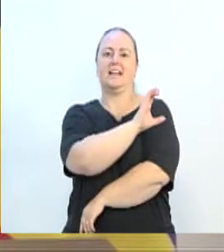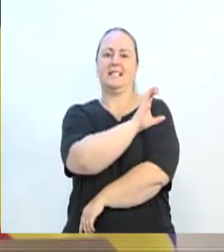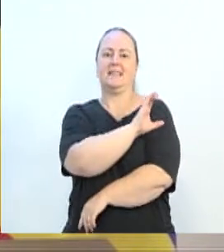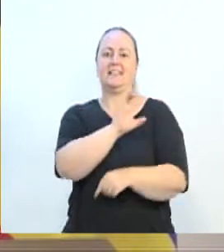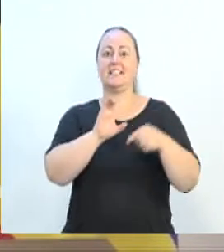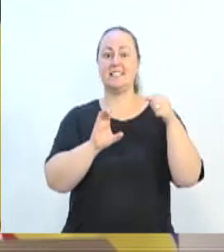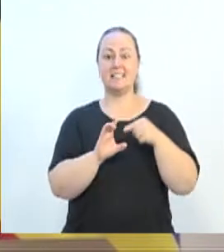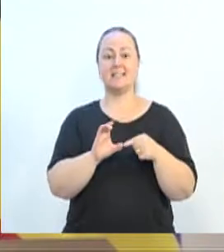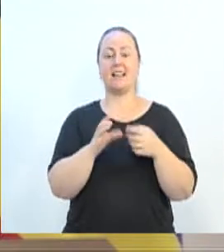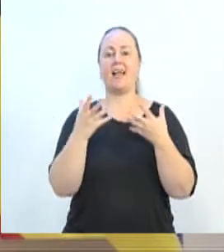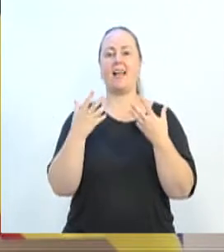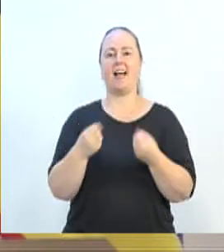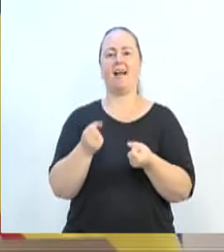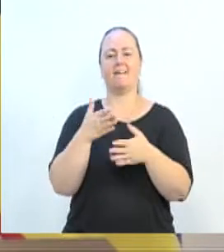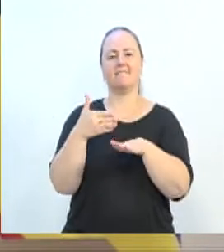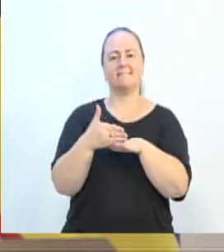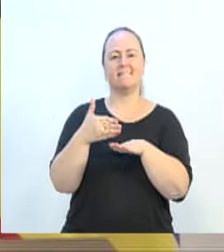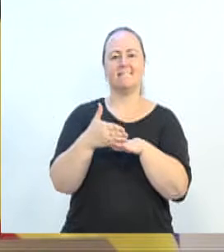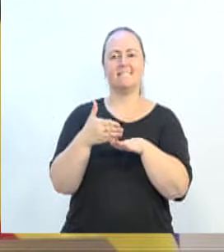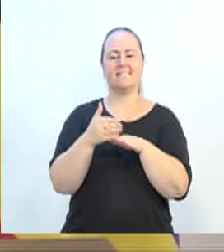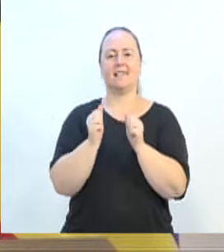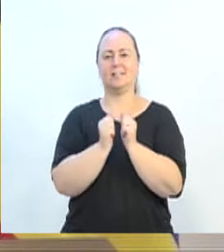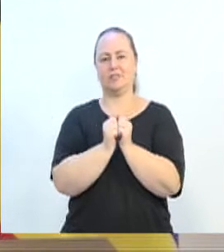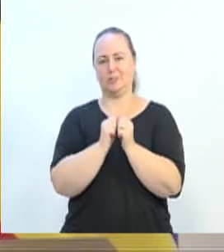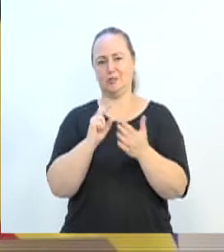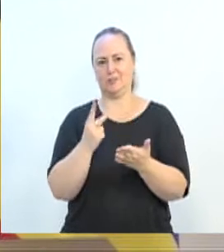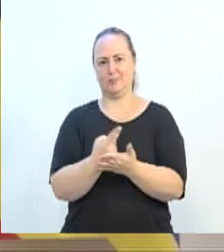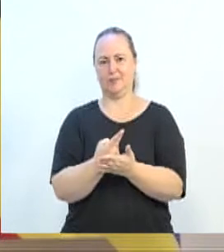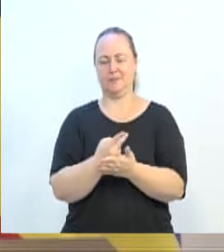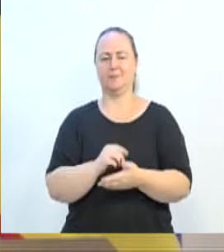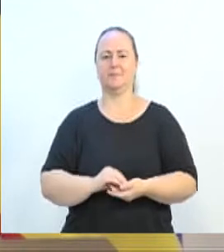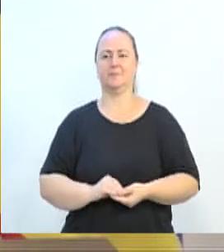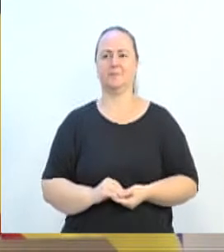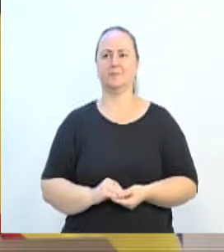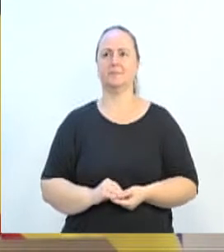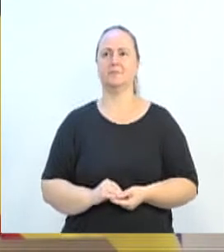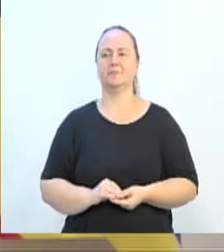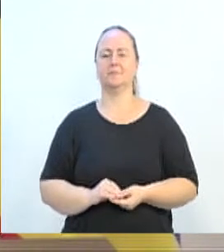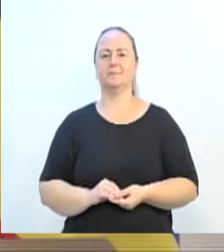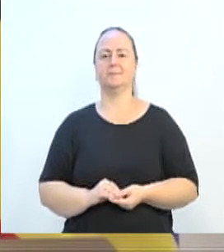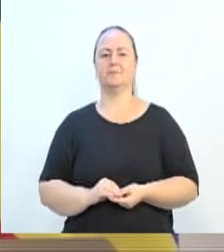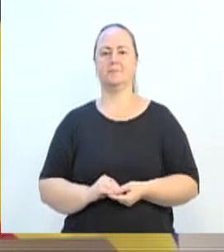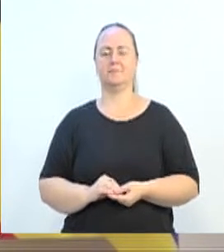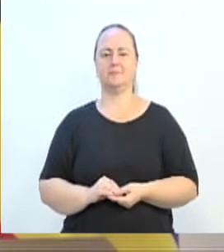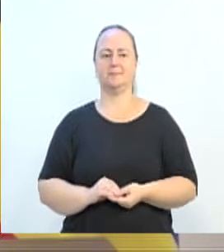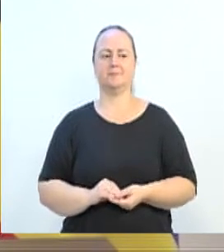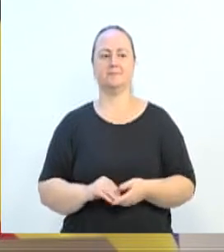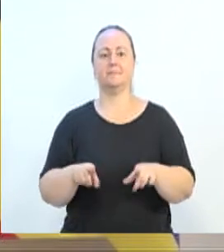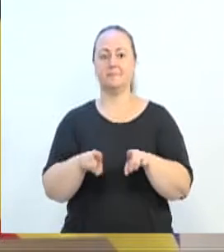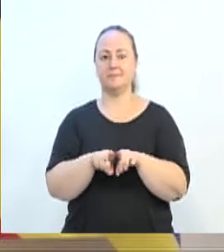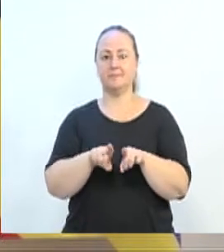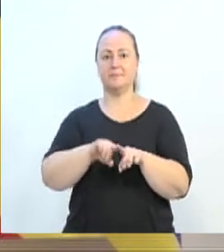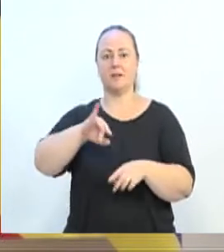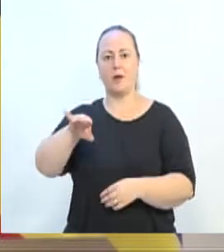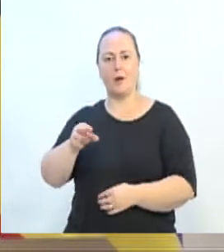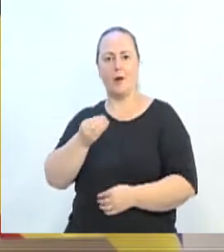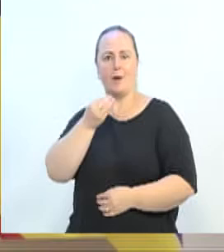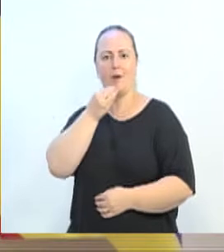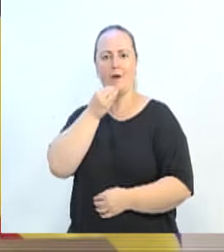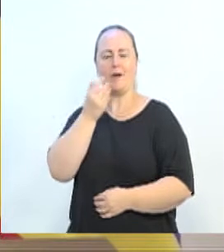a participação deste evento. Também tive a oportunidade de